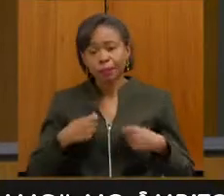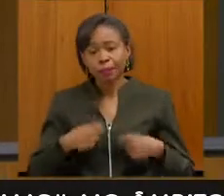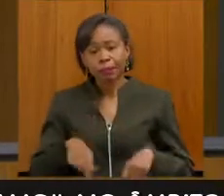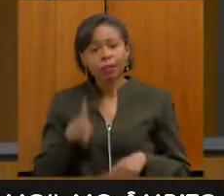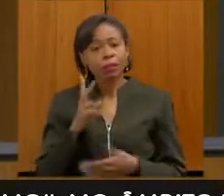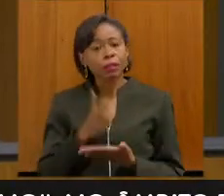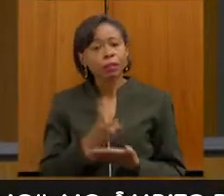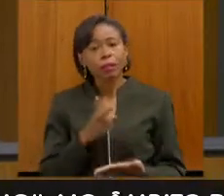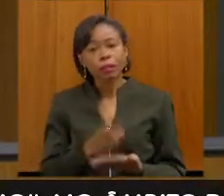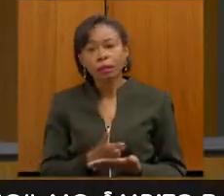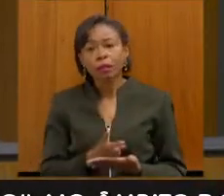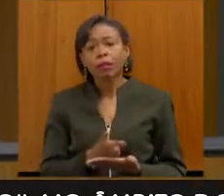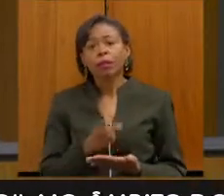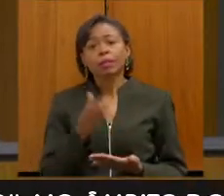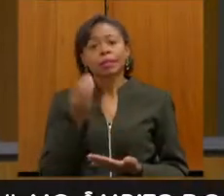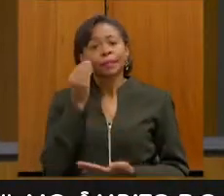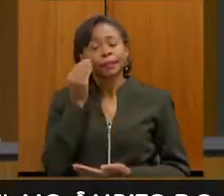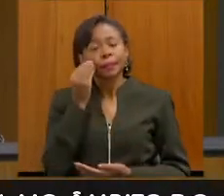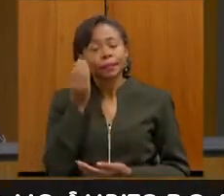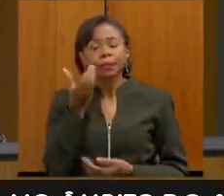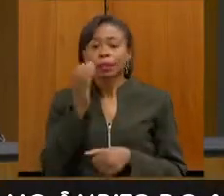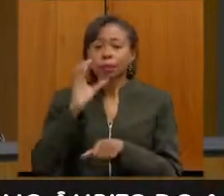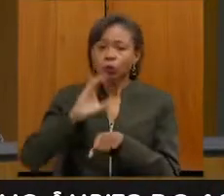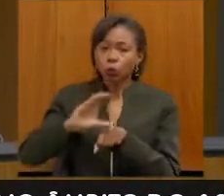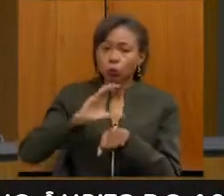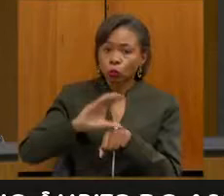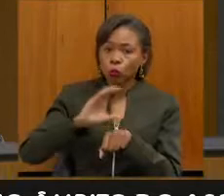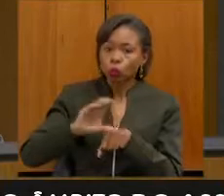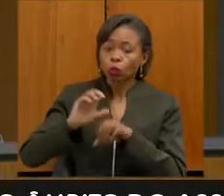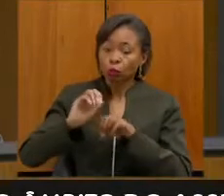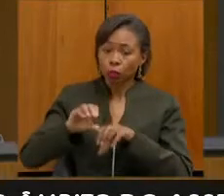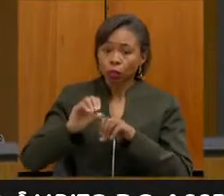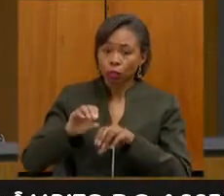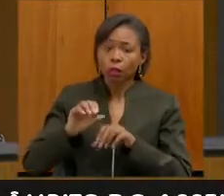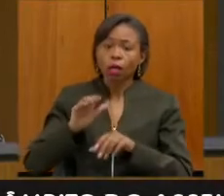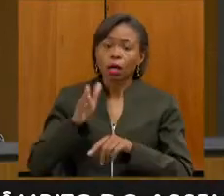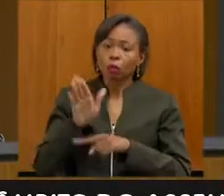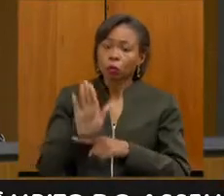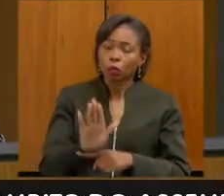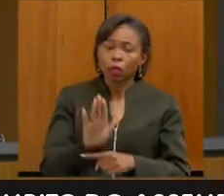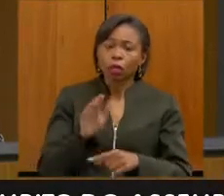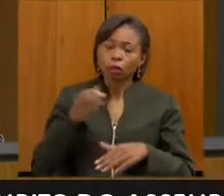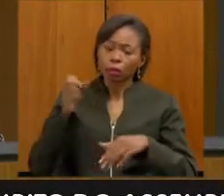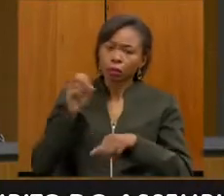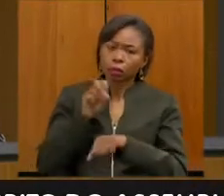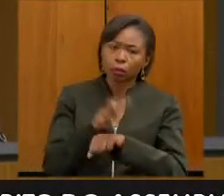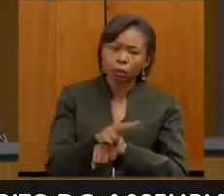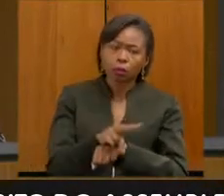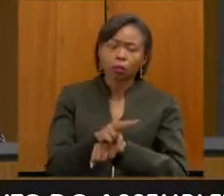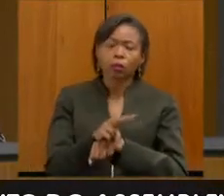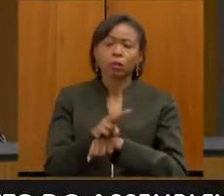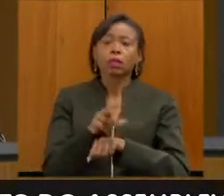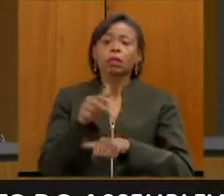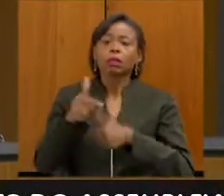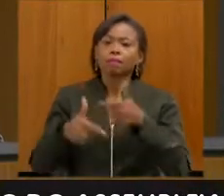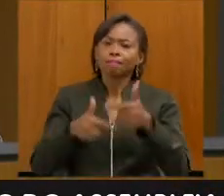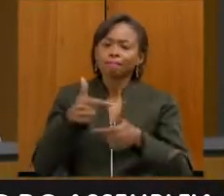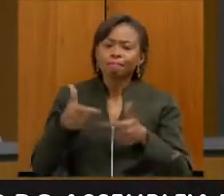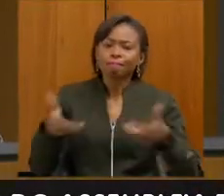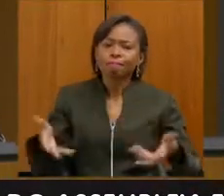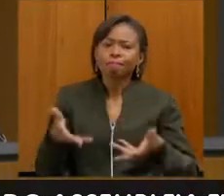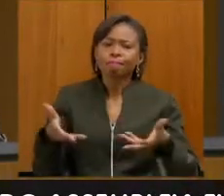a capacitação dos nossos usuários para que eles sejam inseridos, trabalhar na cultura do município, das